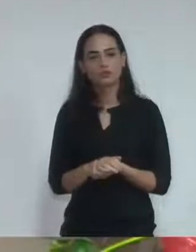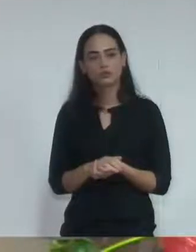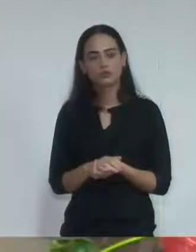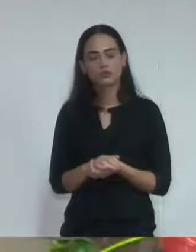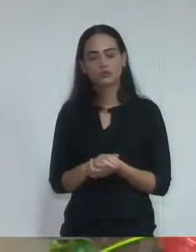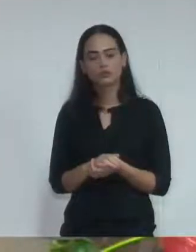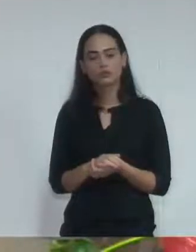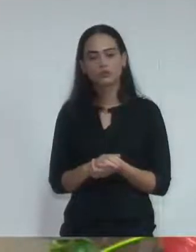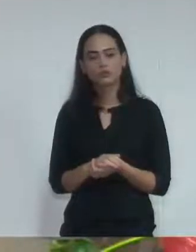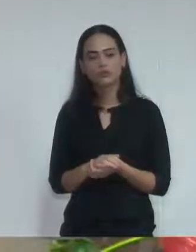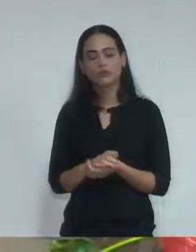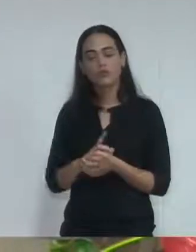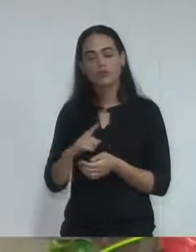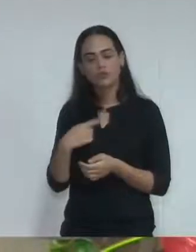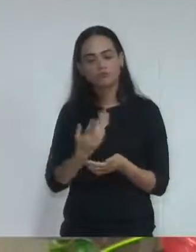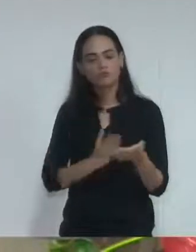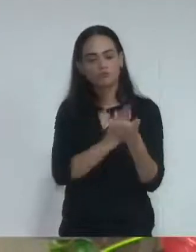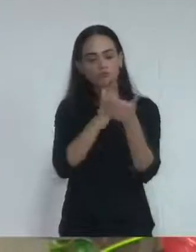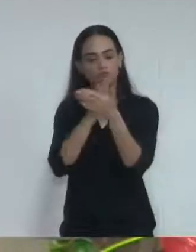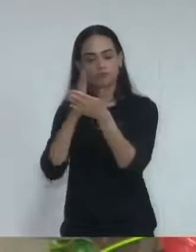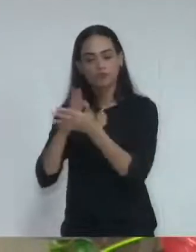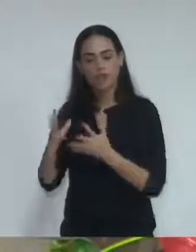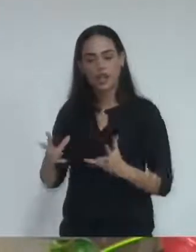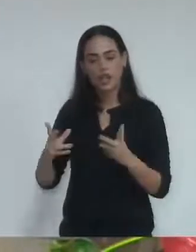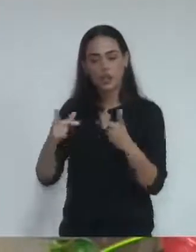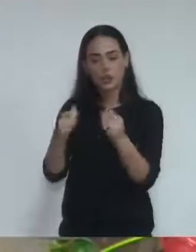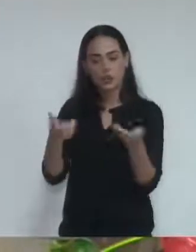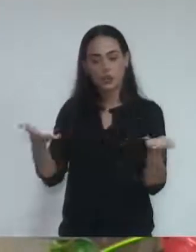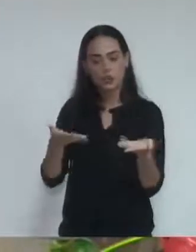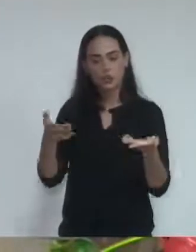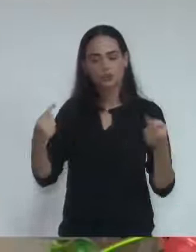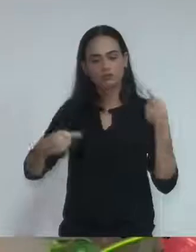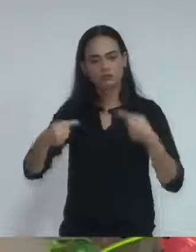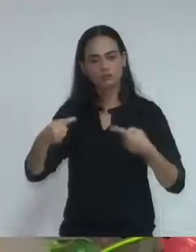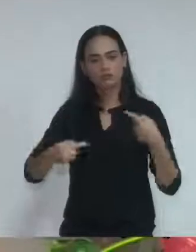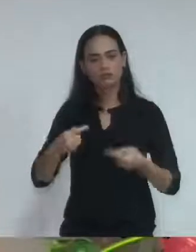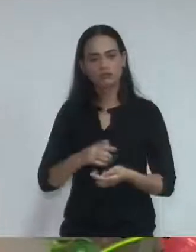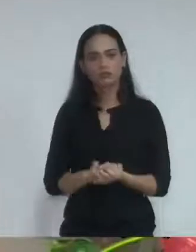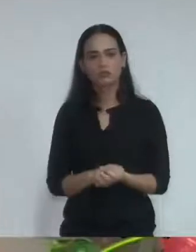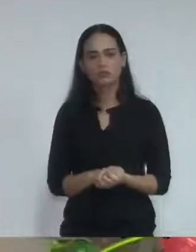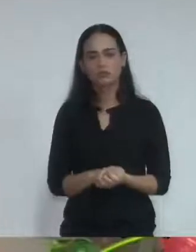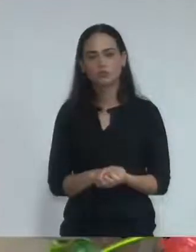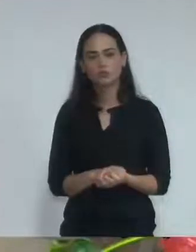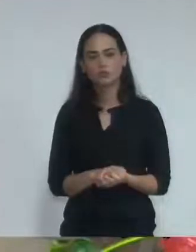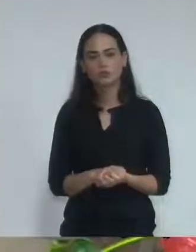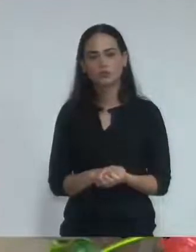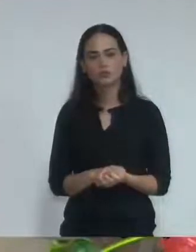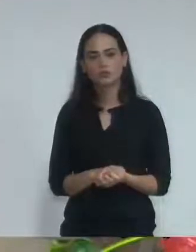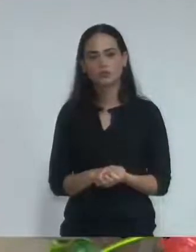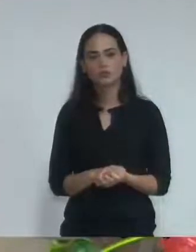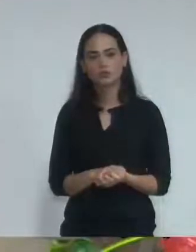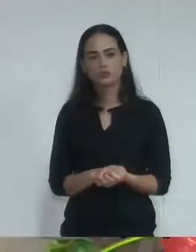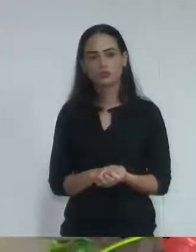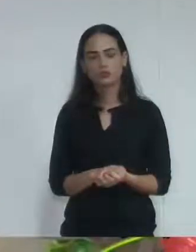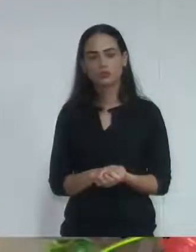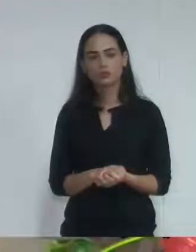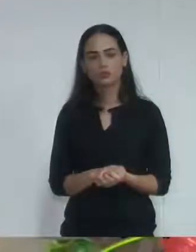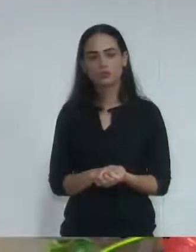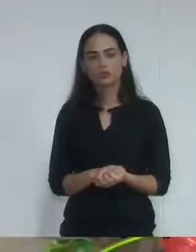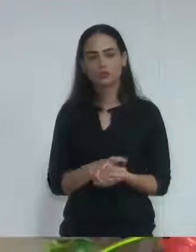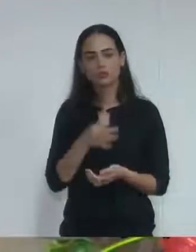favoravelmente a todos, a todas as moções. Muitos, às vezes, argumentam por que